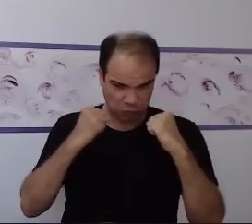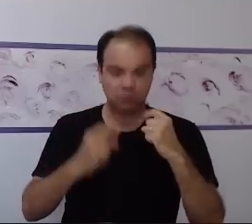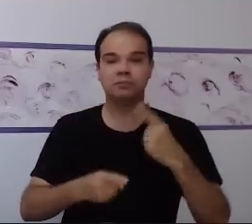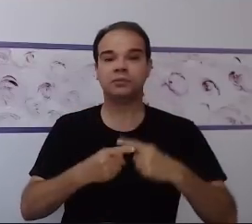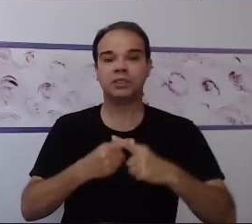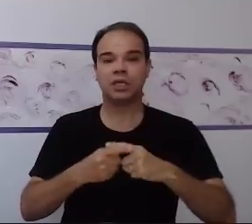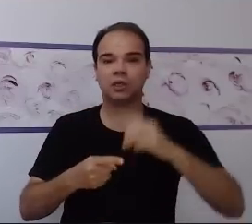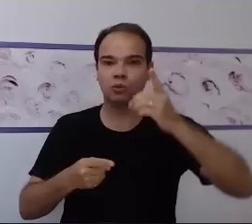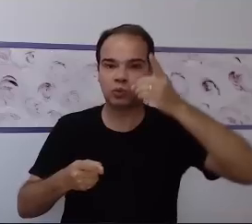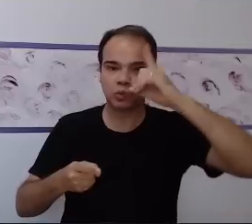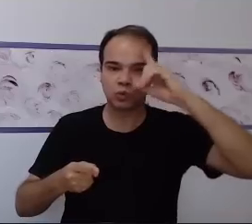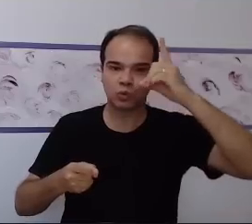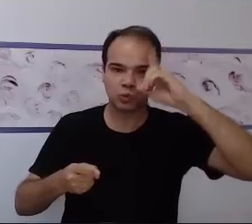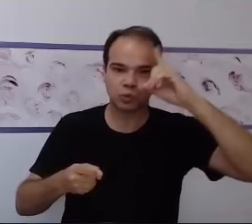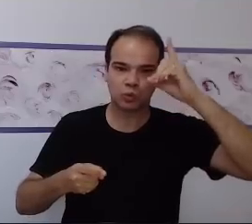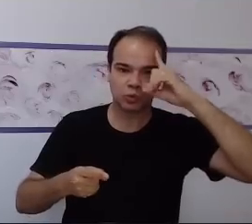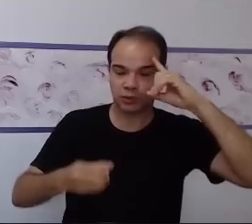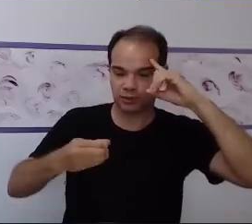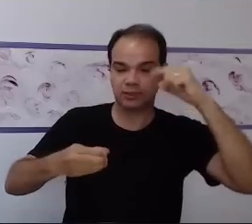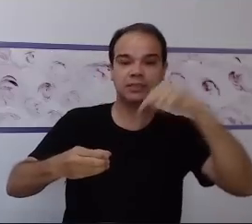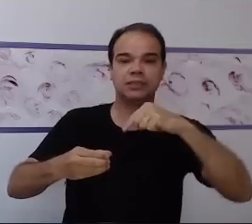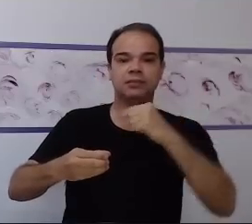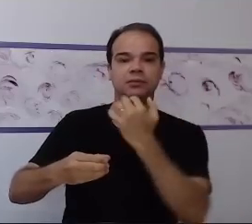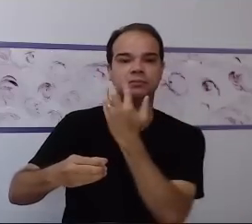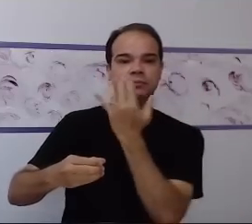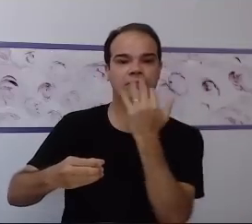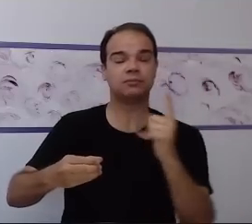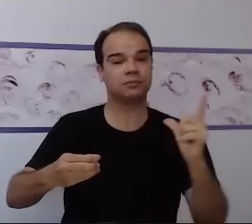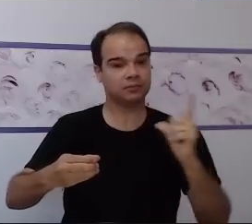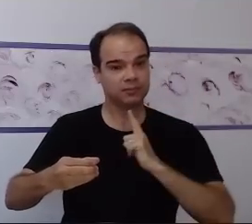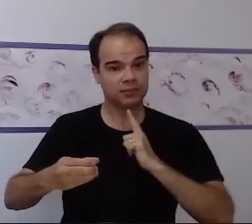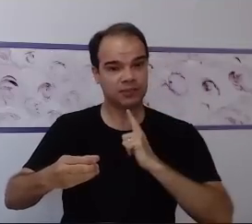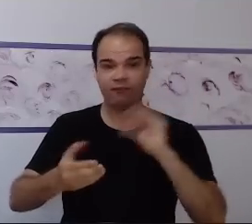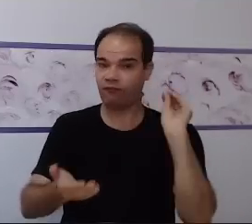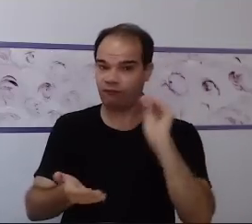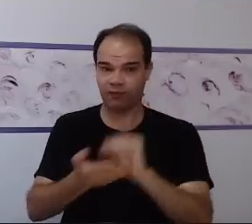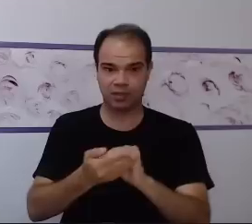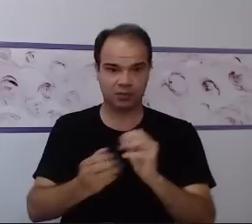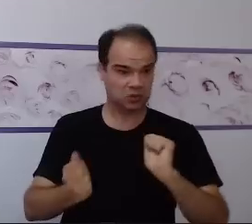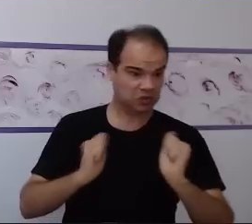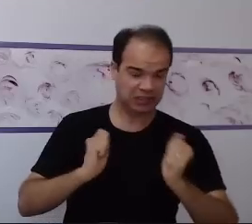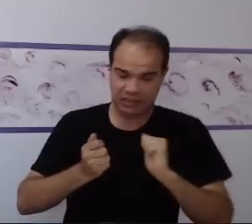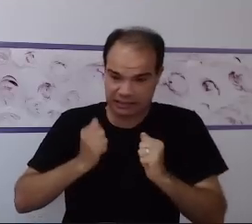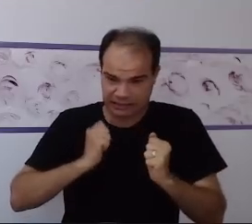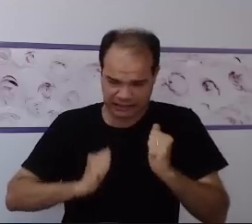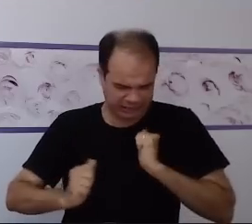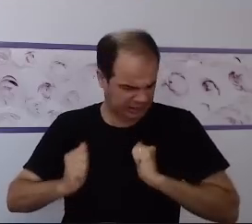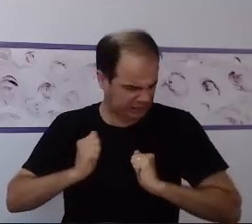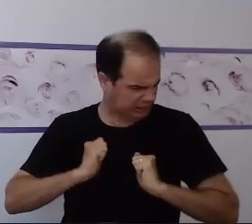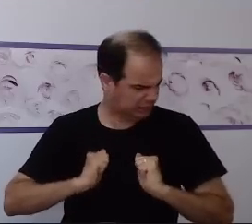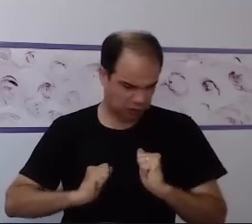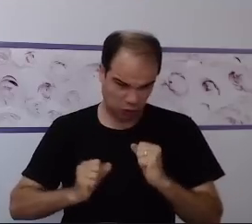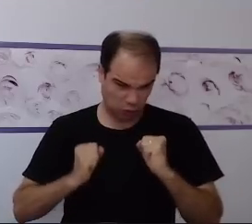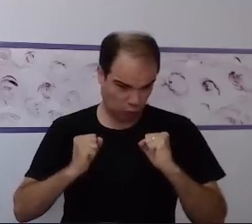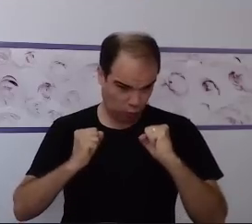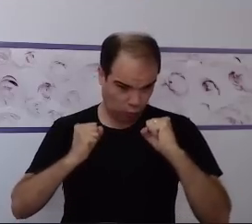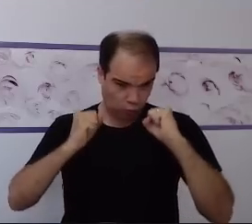esse comportamento restritivo se atém especificamente à não flexibilização das situações diárias.